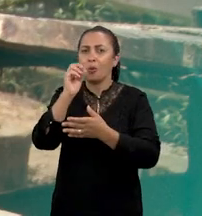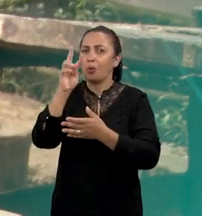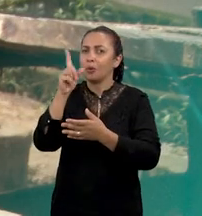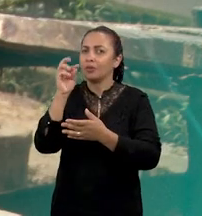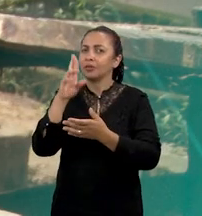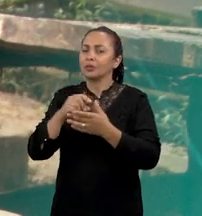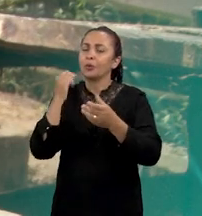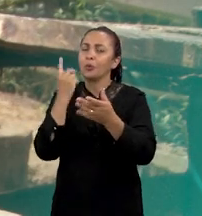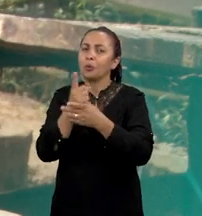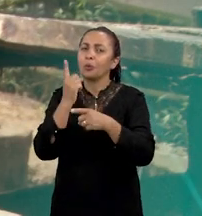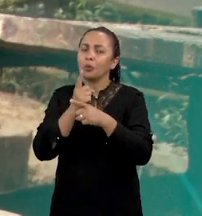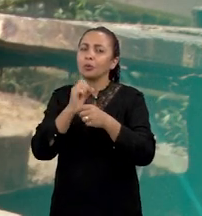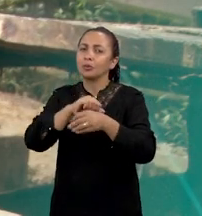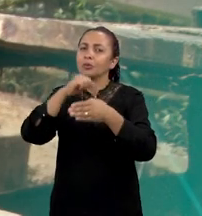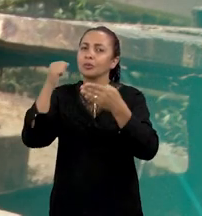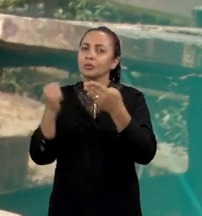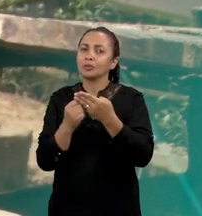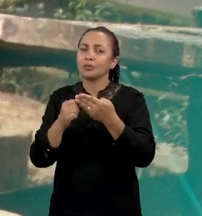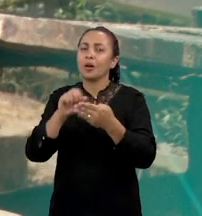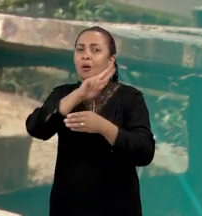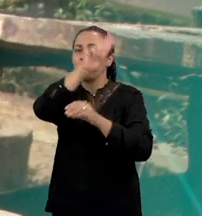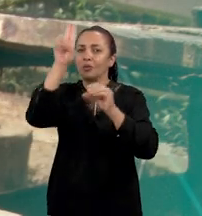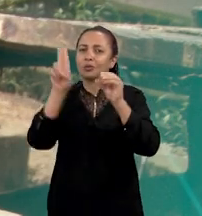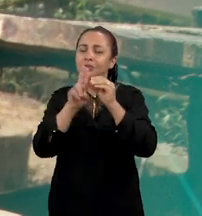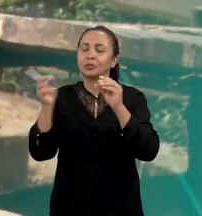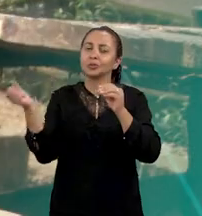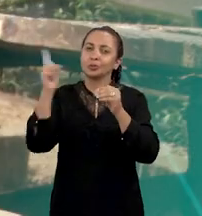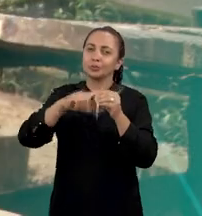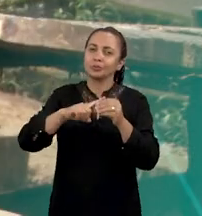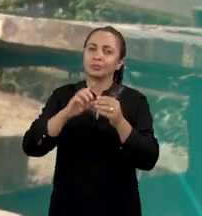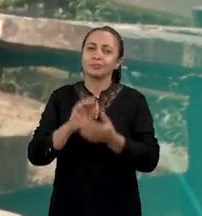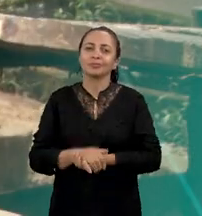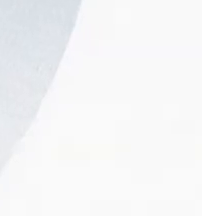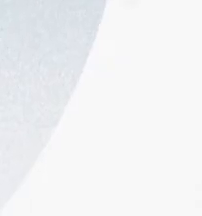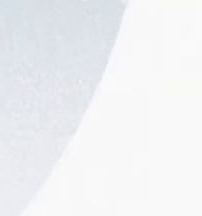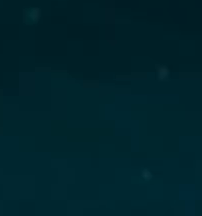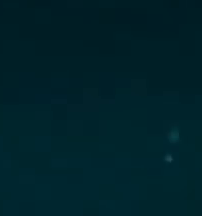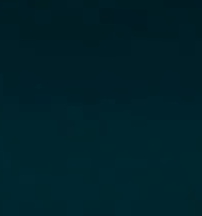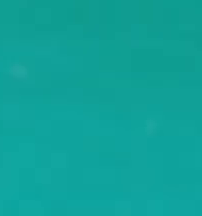e descobrir os novos cordelistas. O Univer Ciência volta já já.